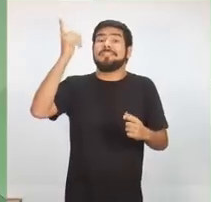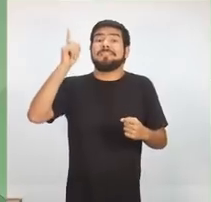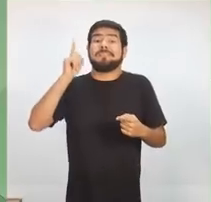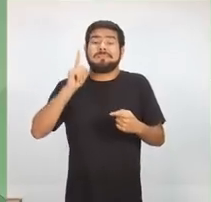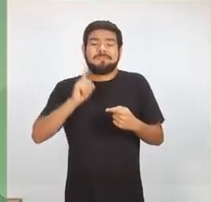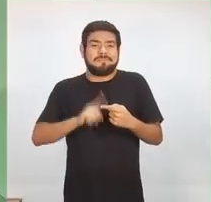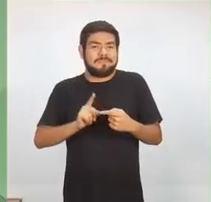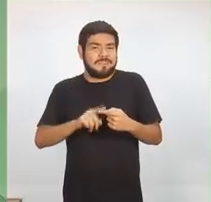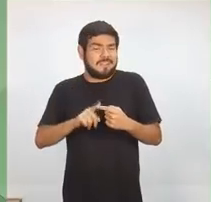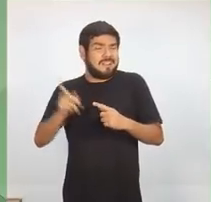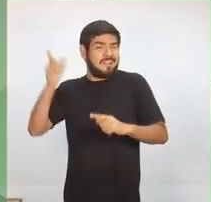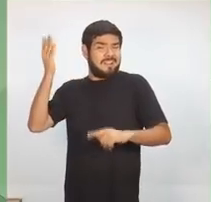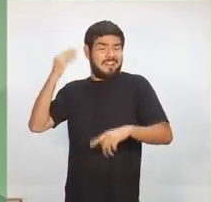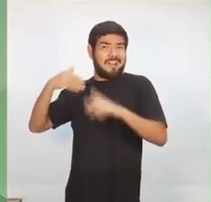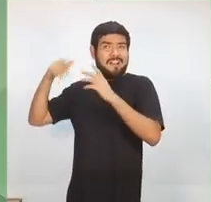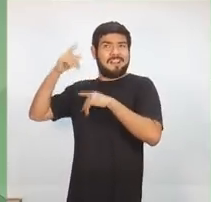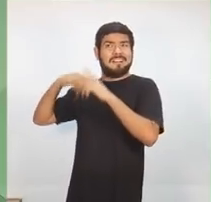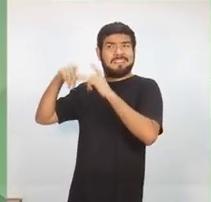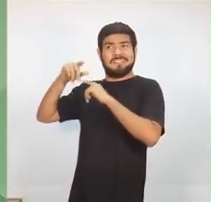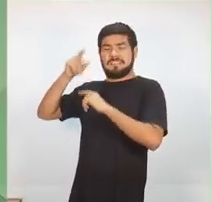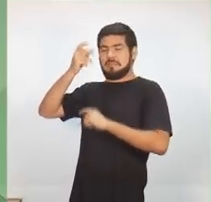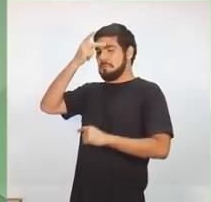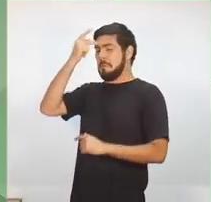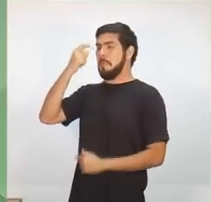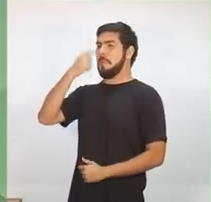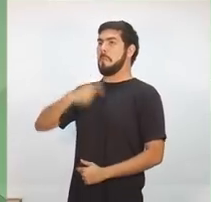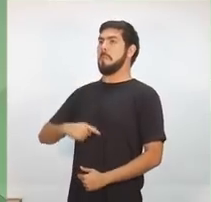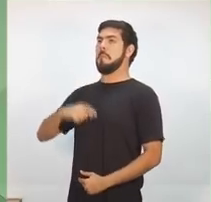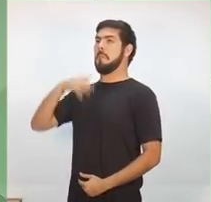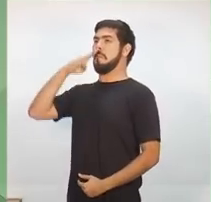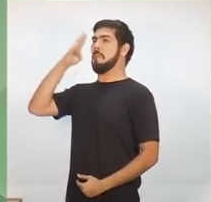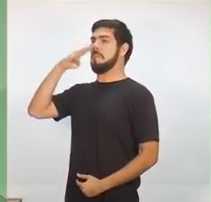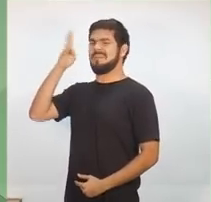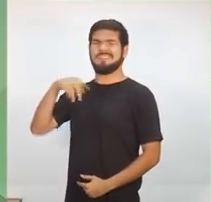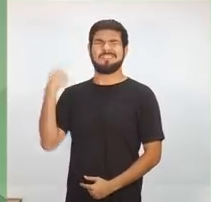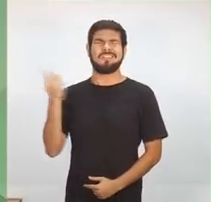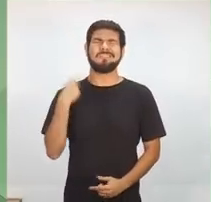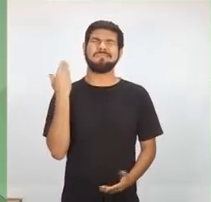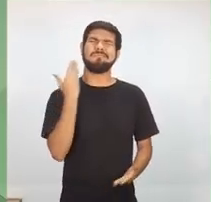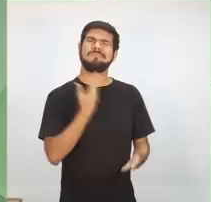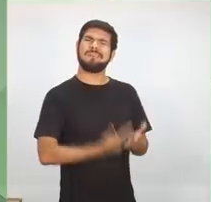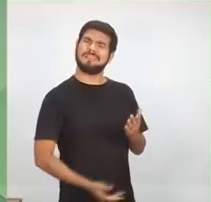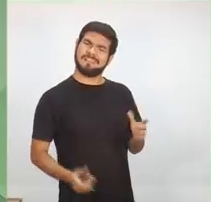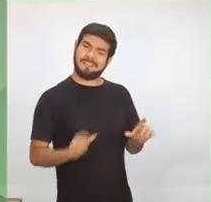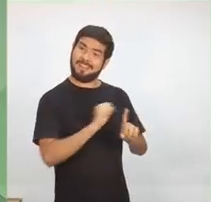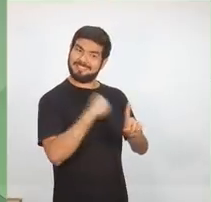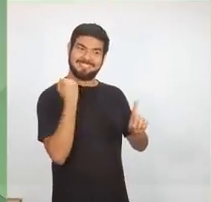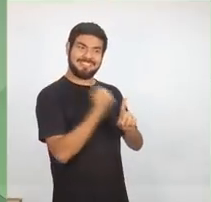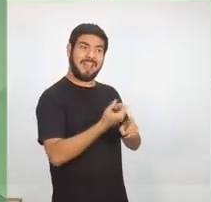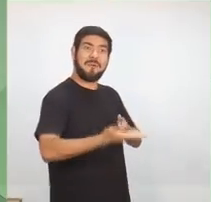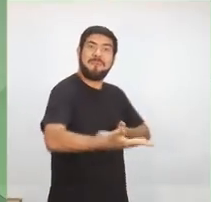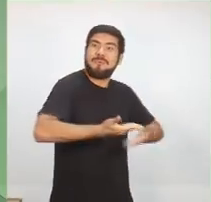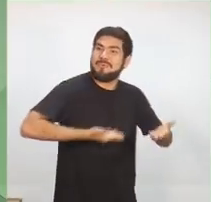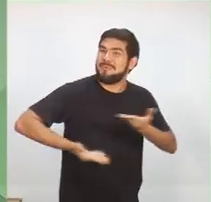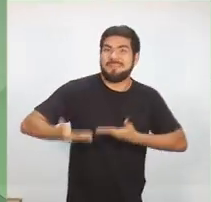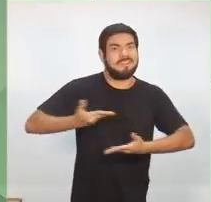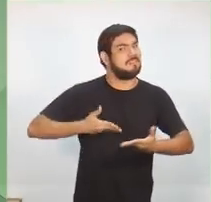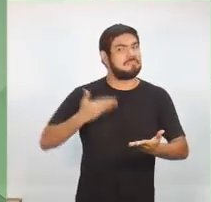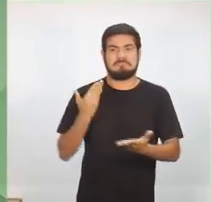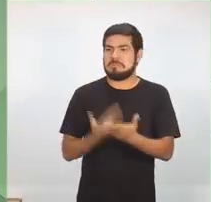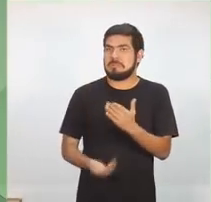paradigma que foi criado na sociedade, que é do individualismo. Nós perdemos a noção de convivência social saudável e nós,